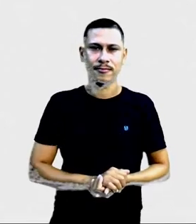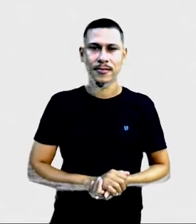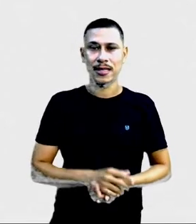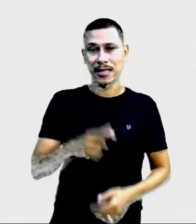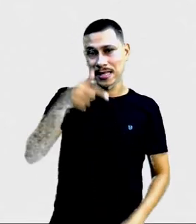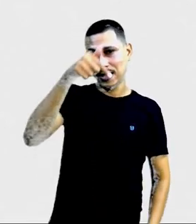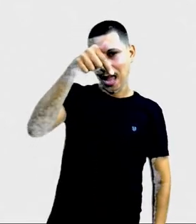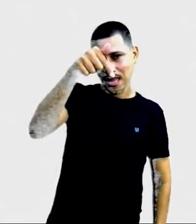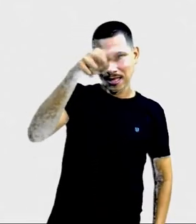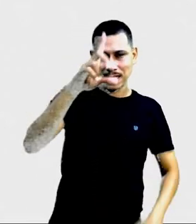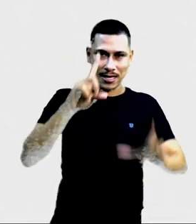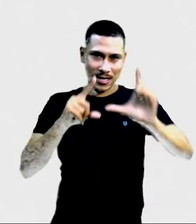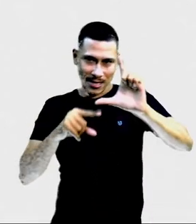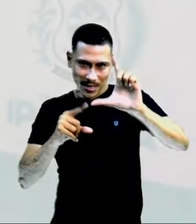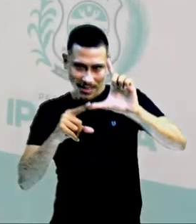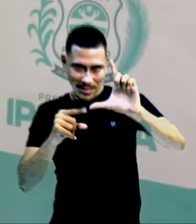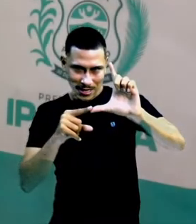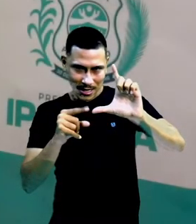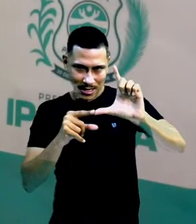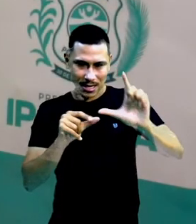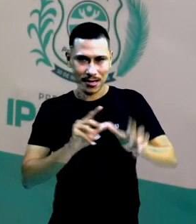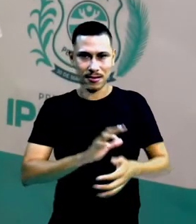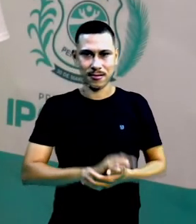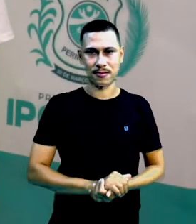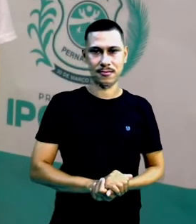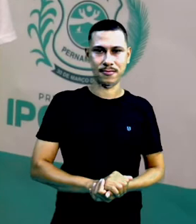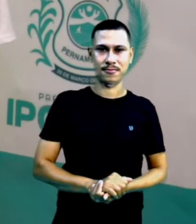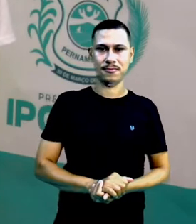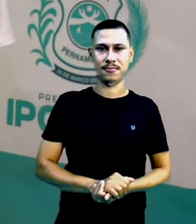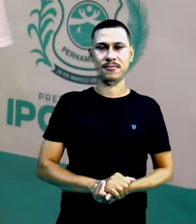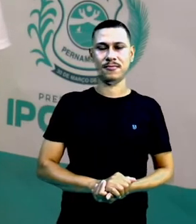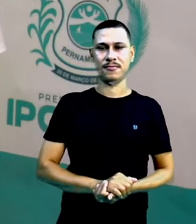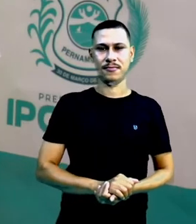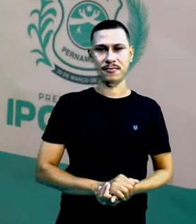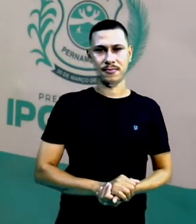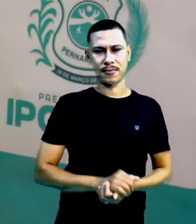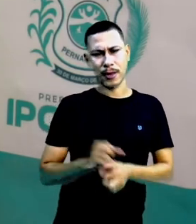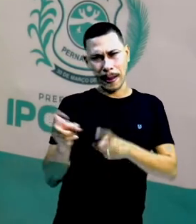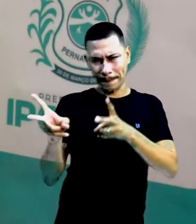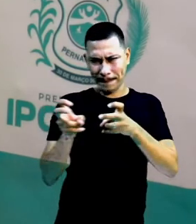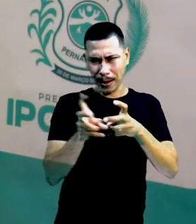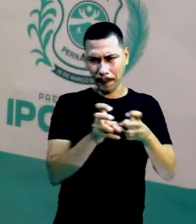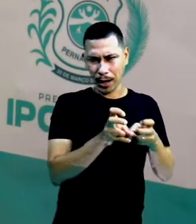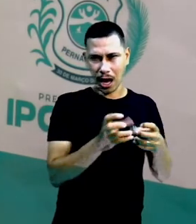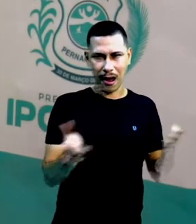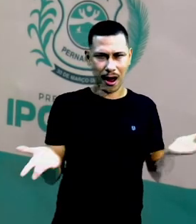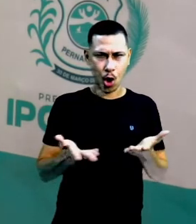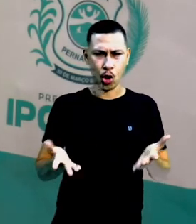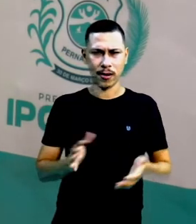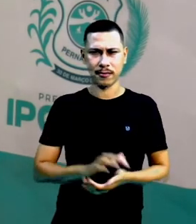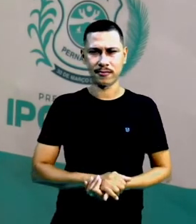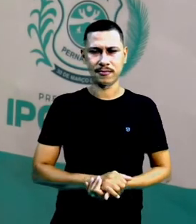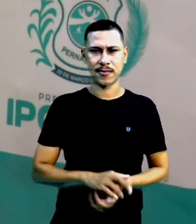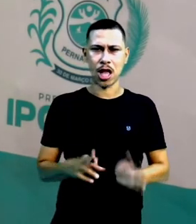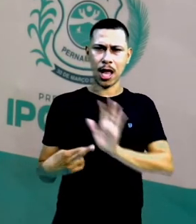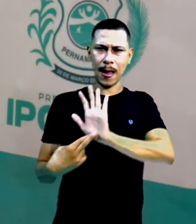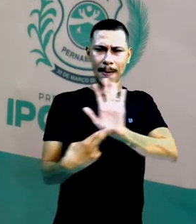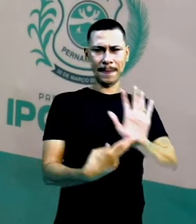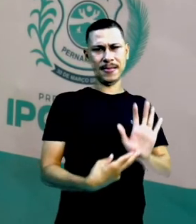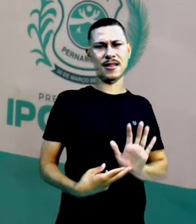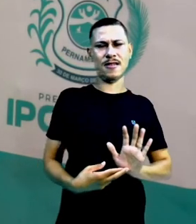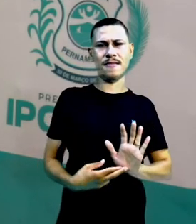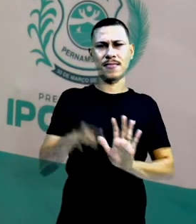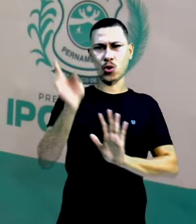sete letrinhas, certo? Vamos ver agora aqui. Represente o texto